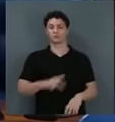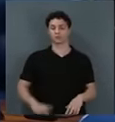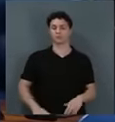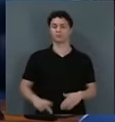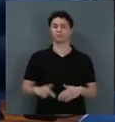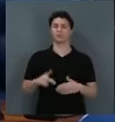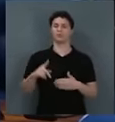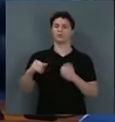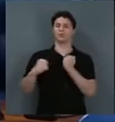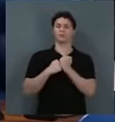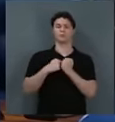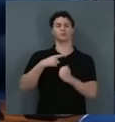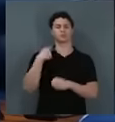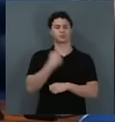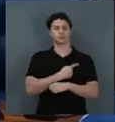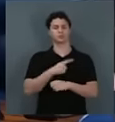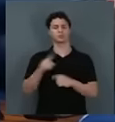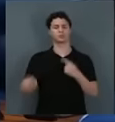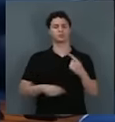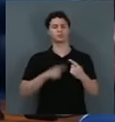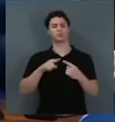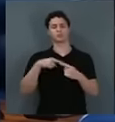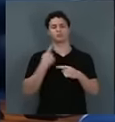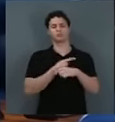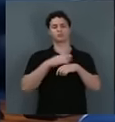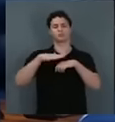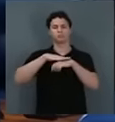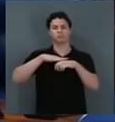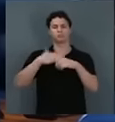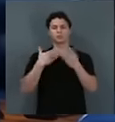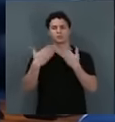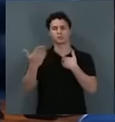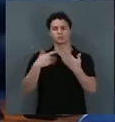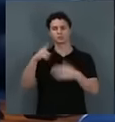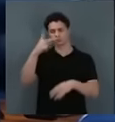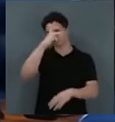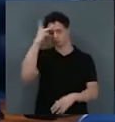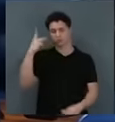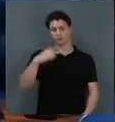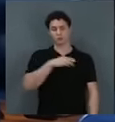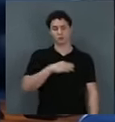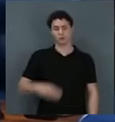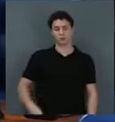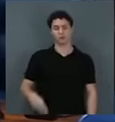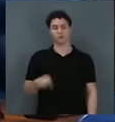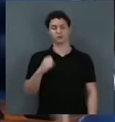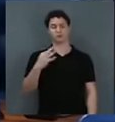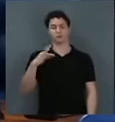dessem uma força para nós conversarmos com os ministros do Supremo Tribunal Federal. É injusto o que está